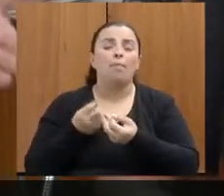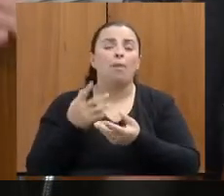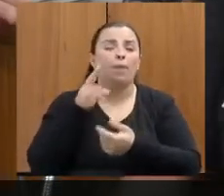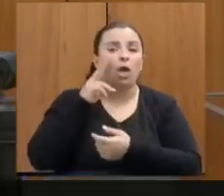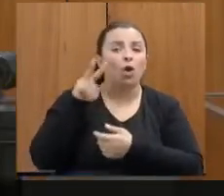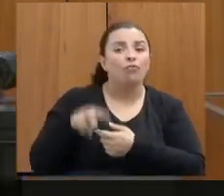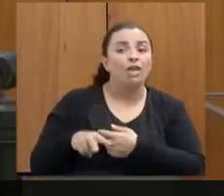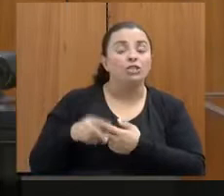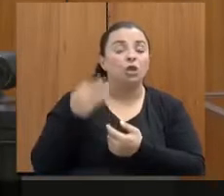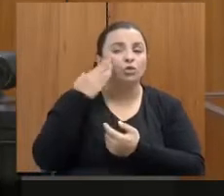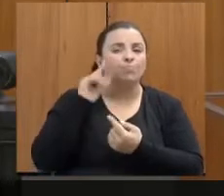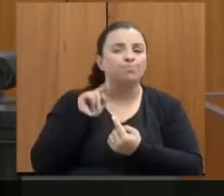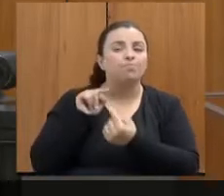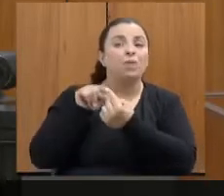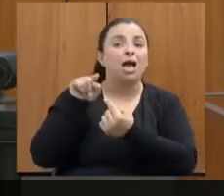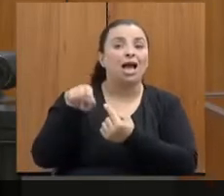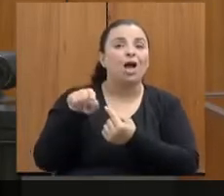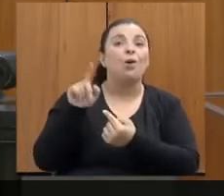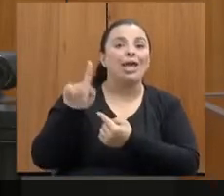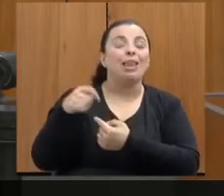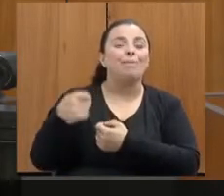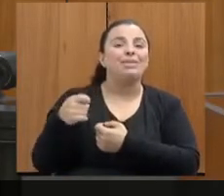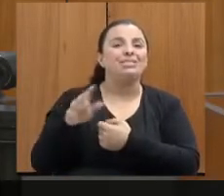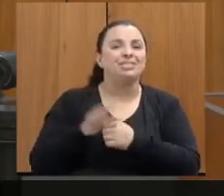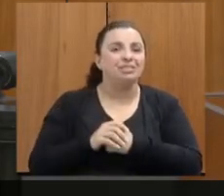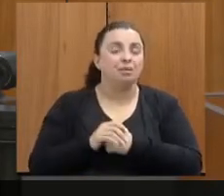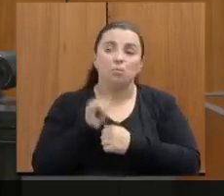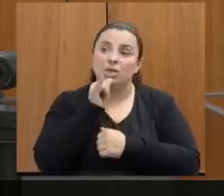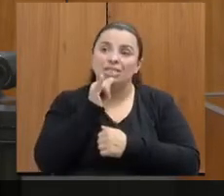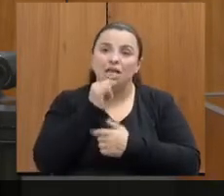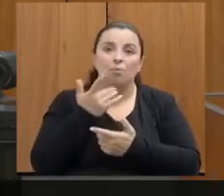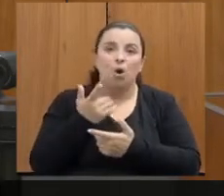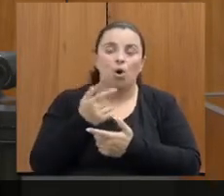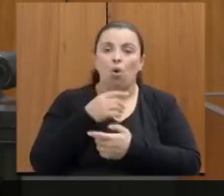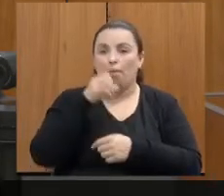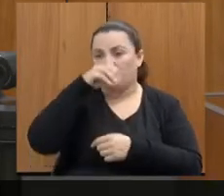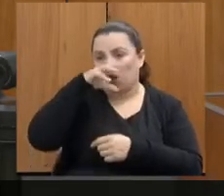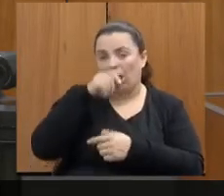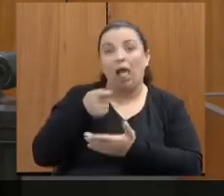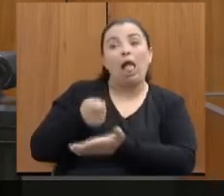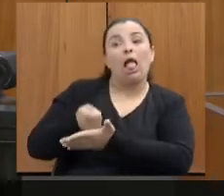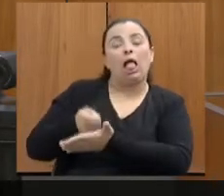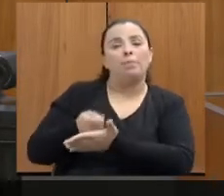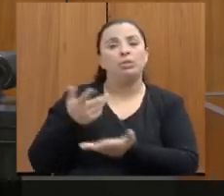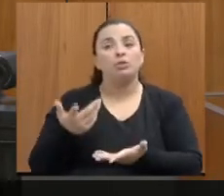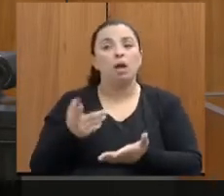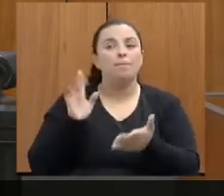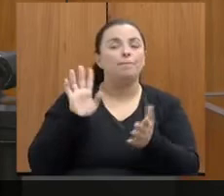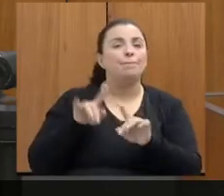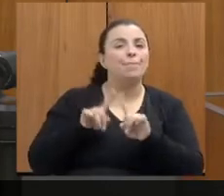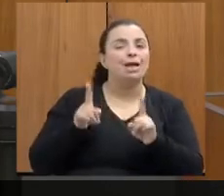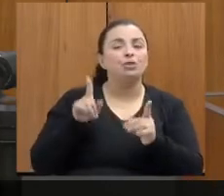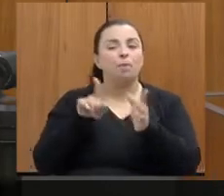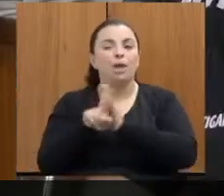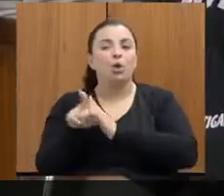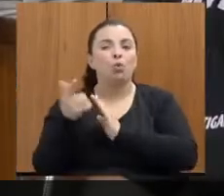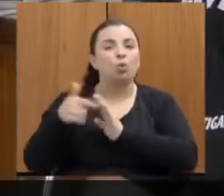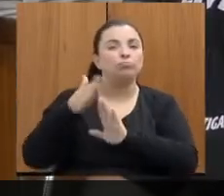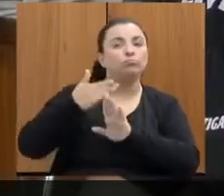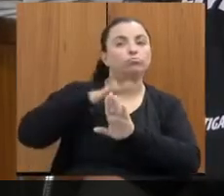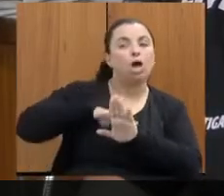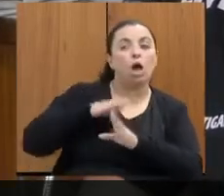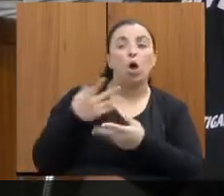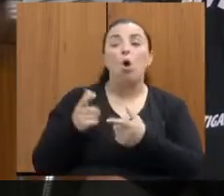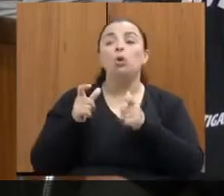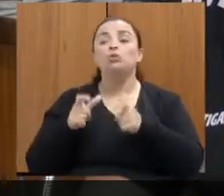ameaça que ela recebeu, mas as condições desse casal, onde moram, se essa casa é própria ou não. Então, gente já coloca essas informações para